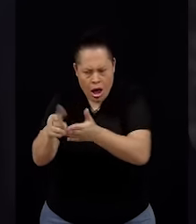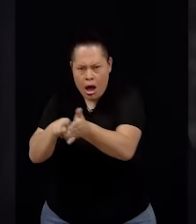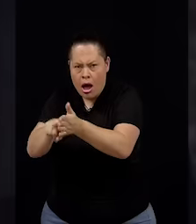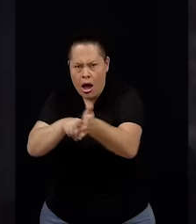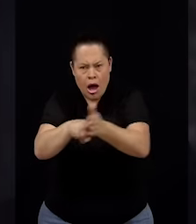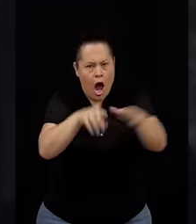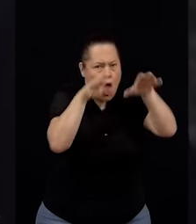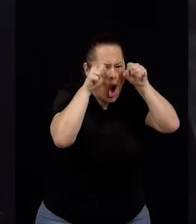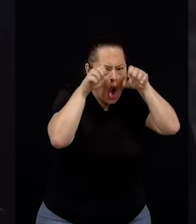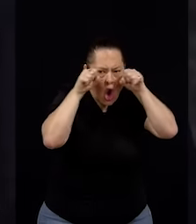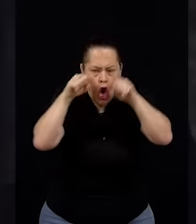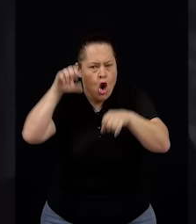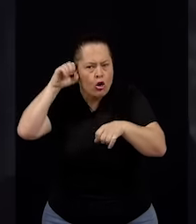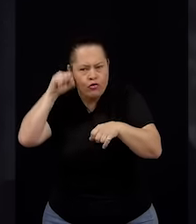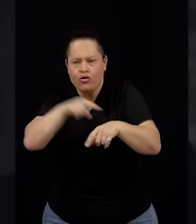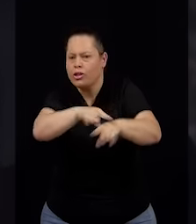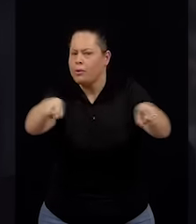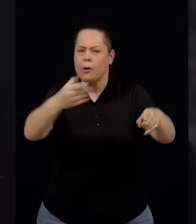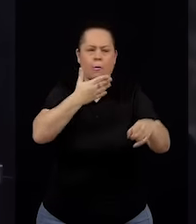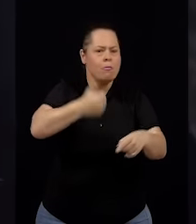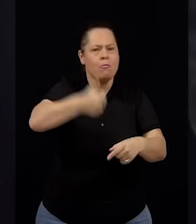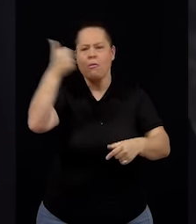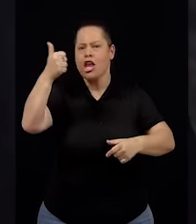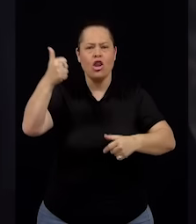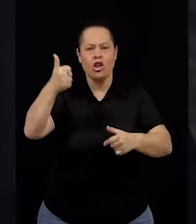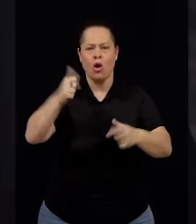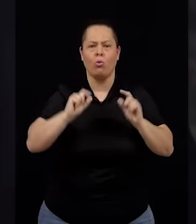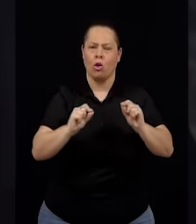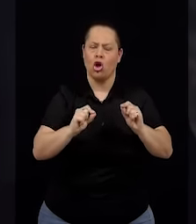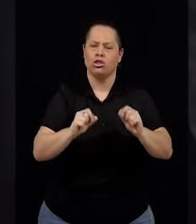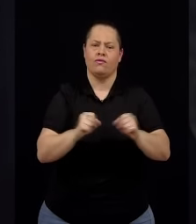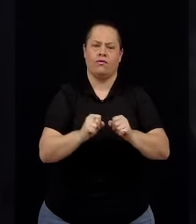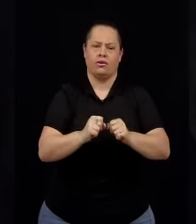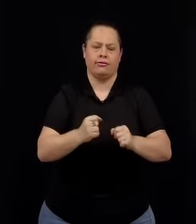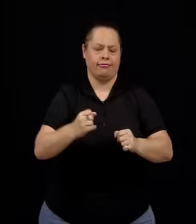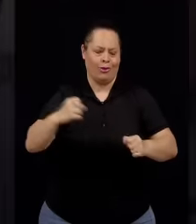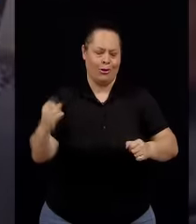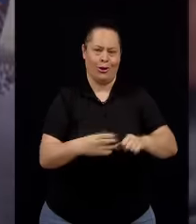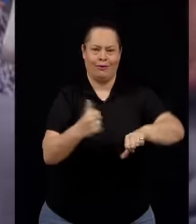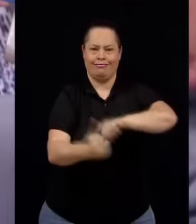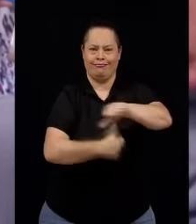melhor o que precisamos escolher para uma nova resposta.